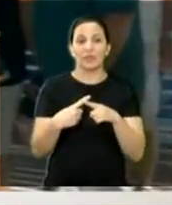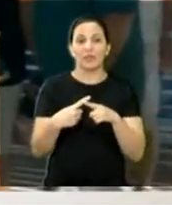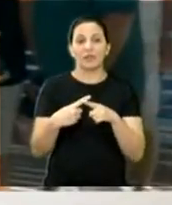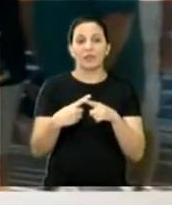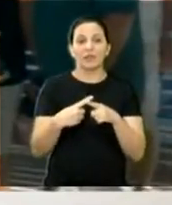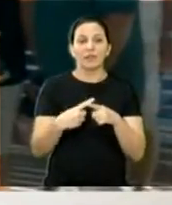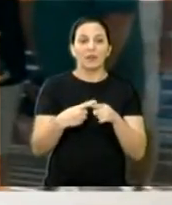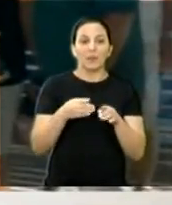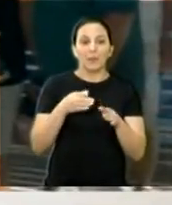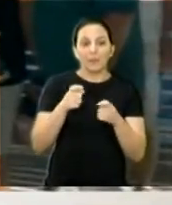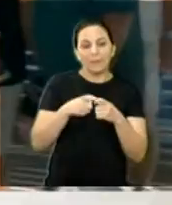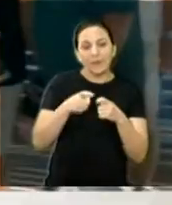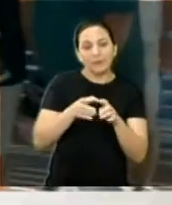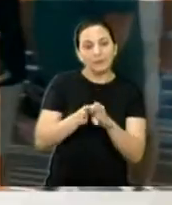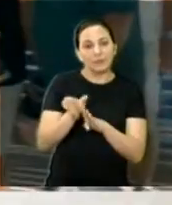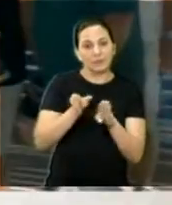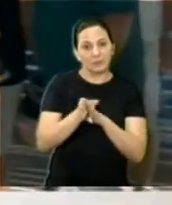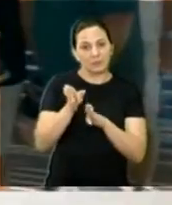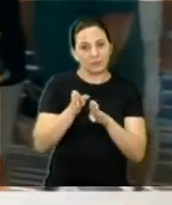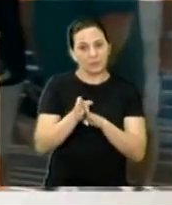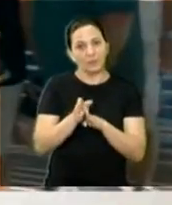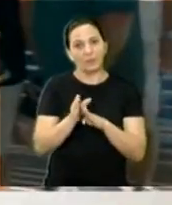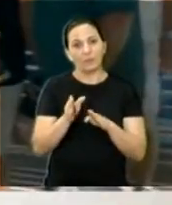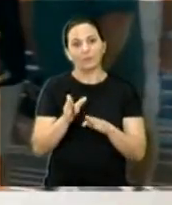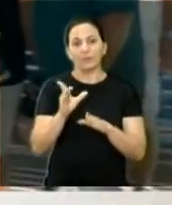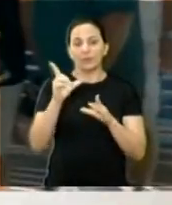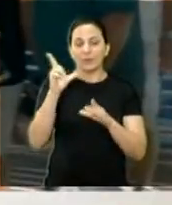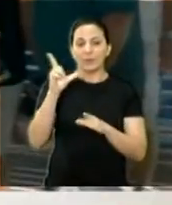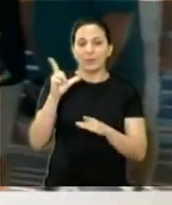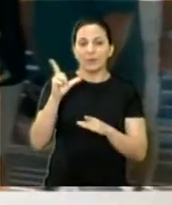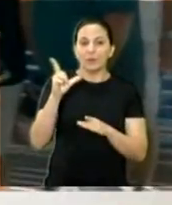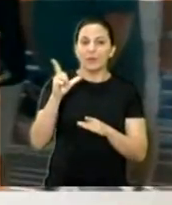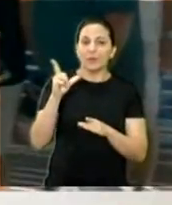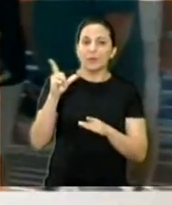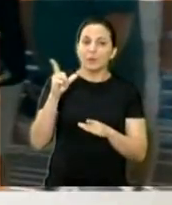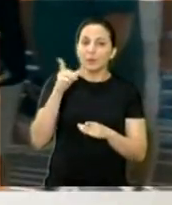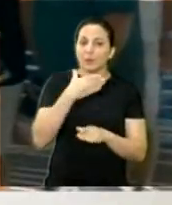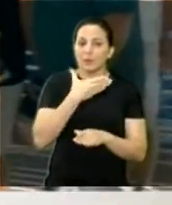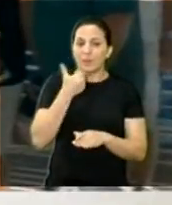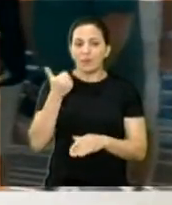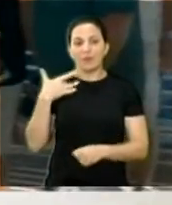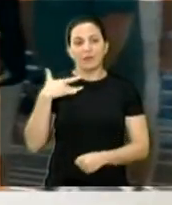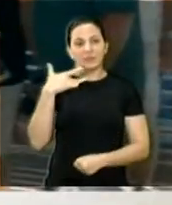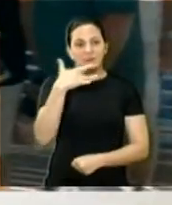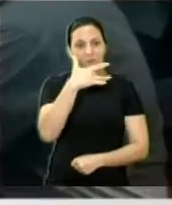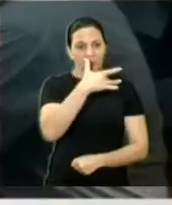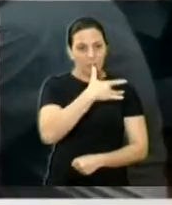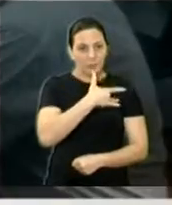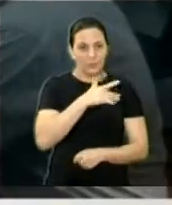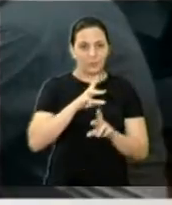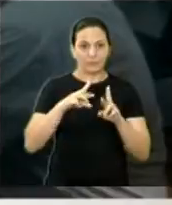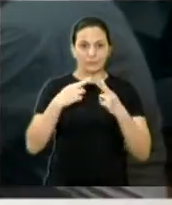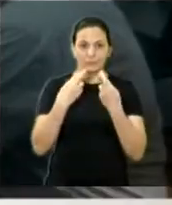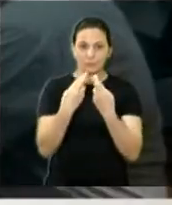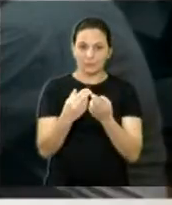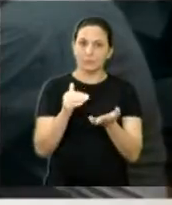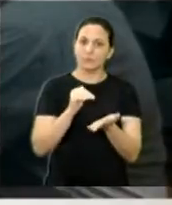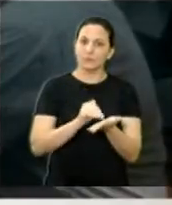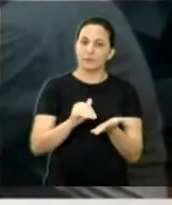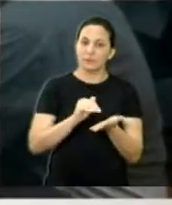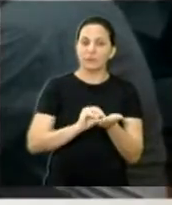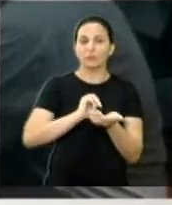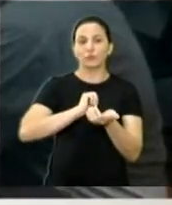hidroterapia para amenizarem seus problemas de saúde. Em reunião com o secretário de